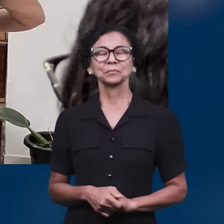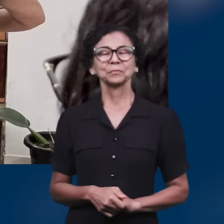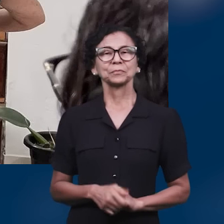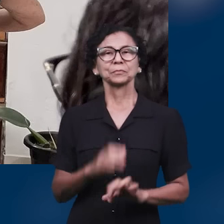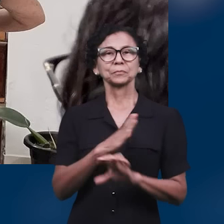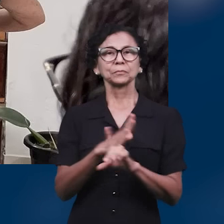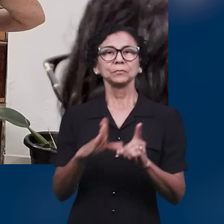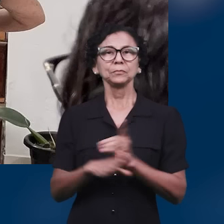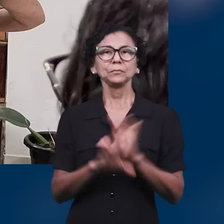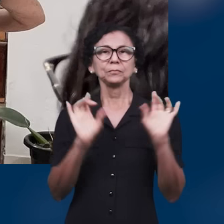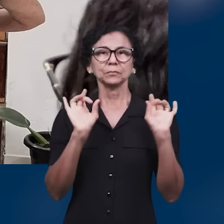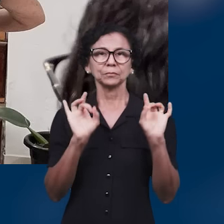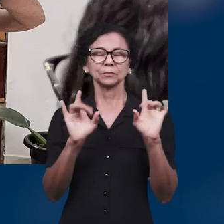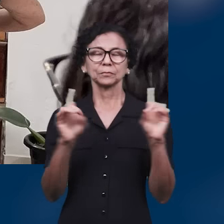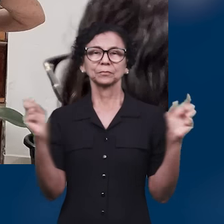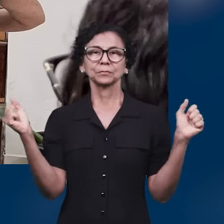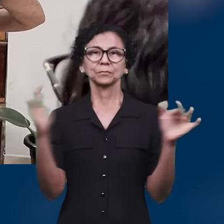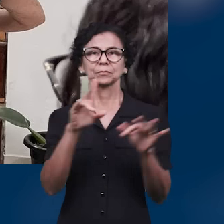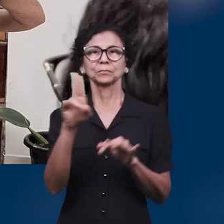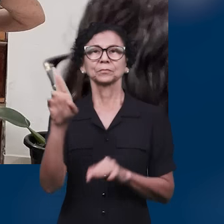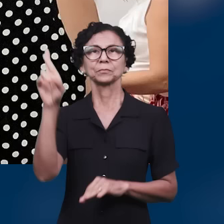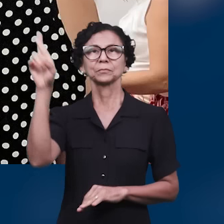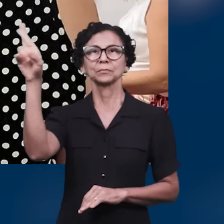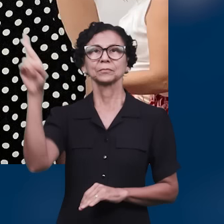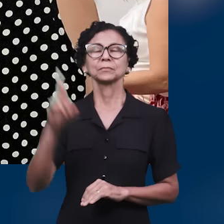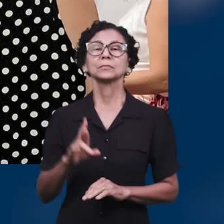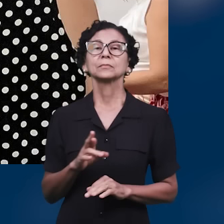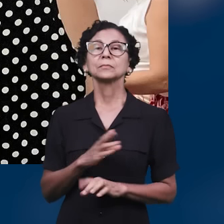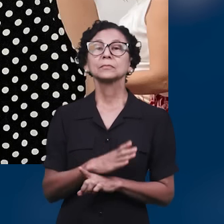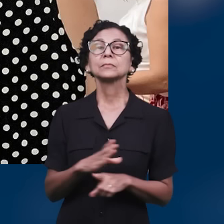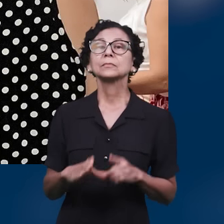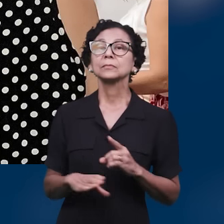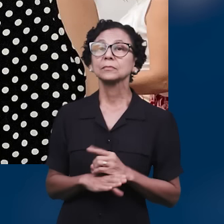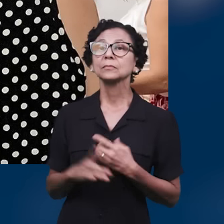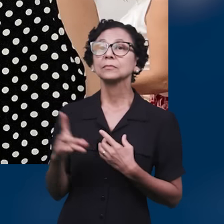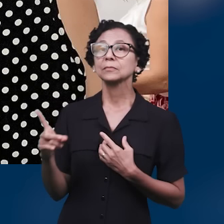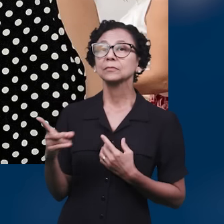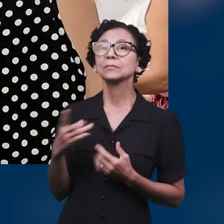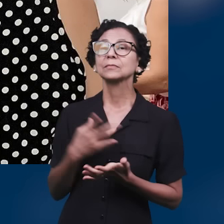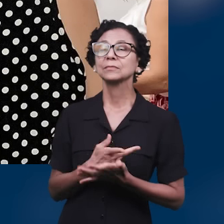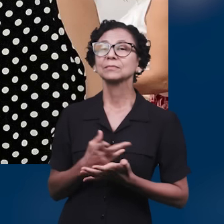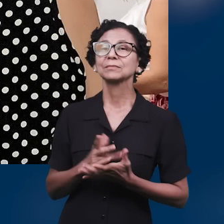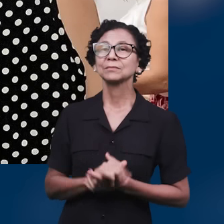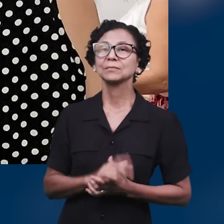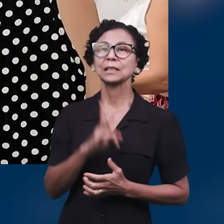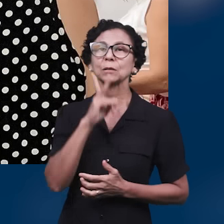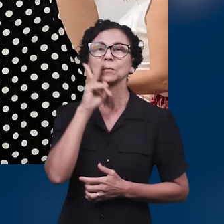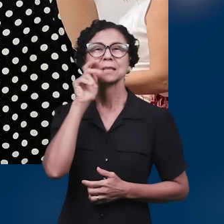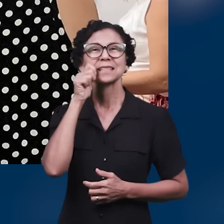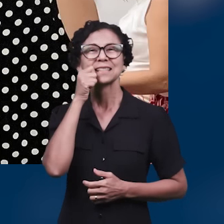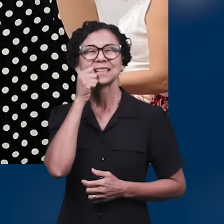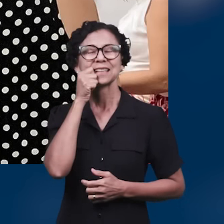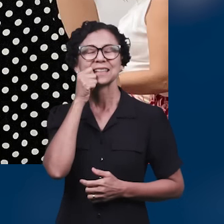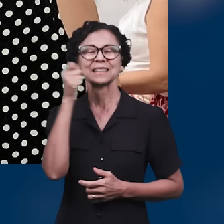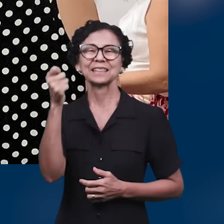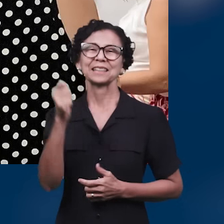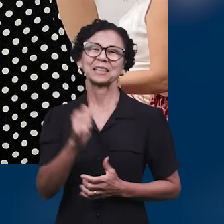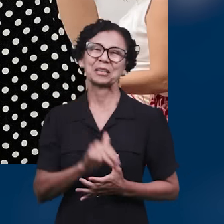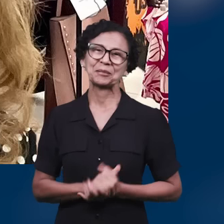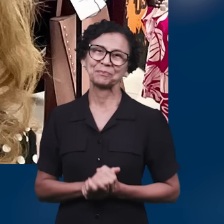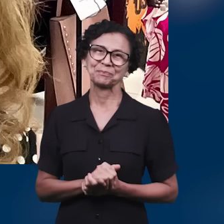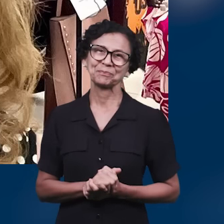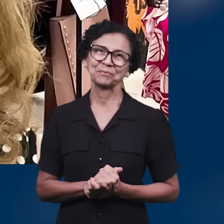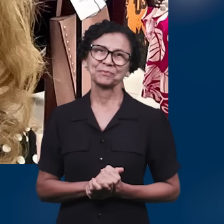um culto especial de glorificação ao Senhor, onde neste culto nossos irmãos participaram da ceia do Senhor. Nossos